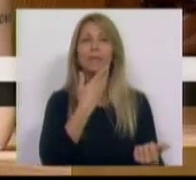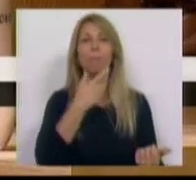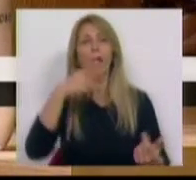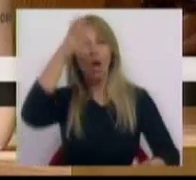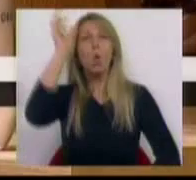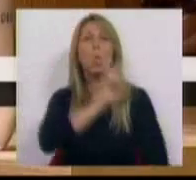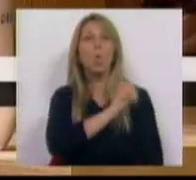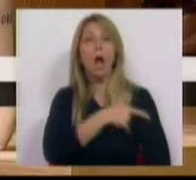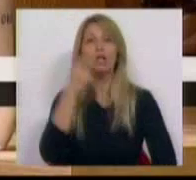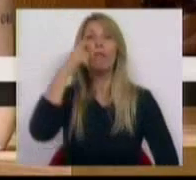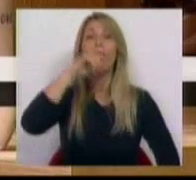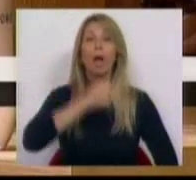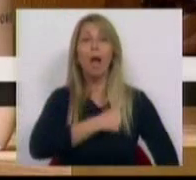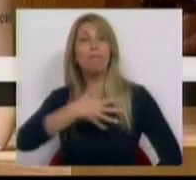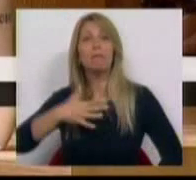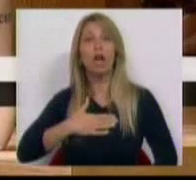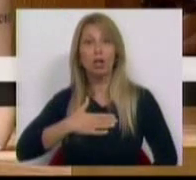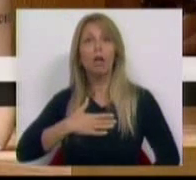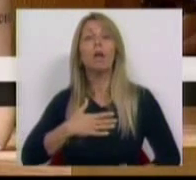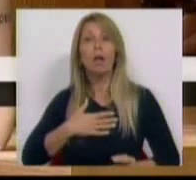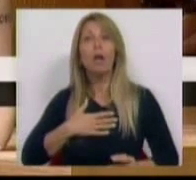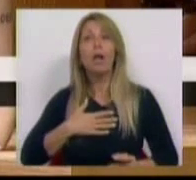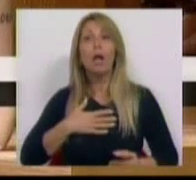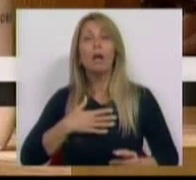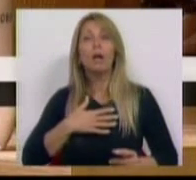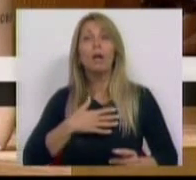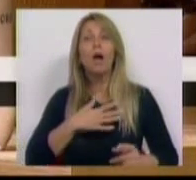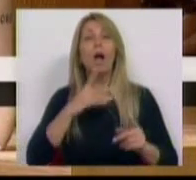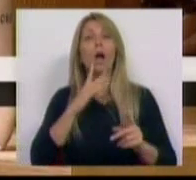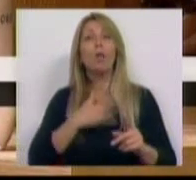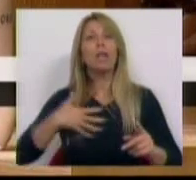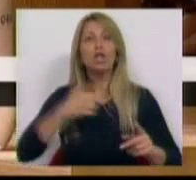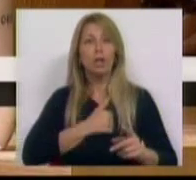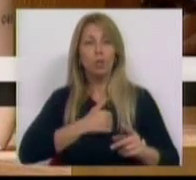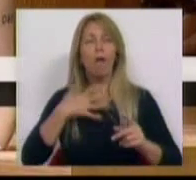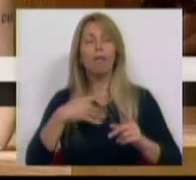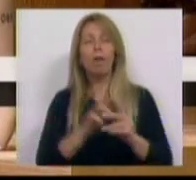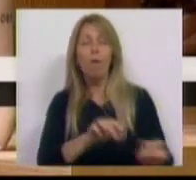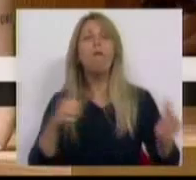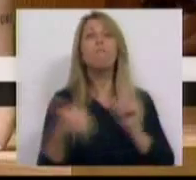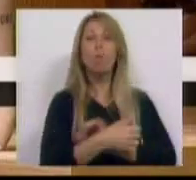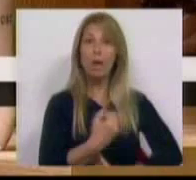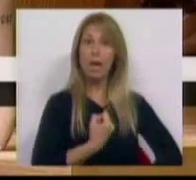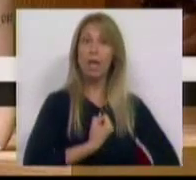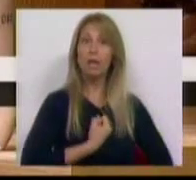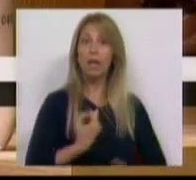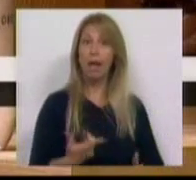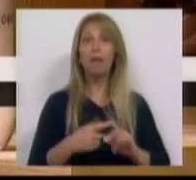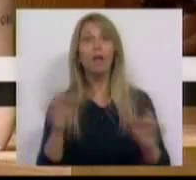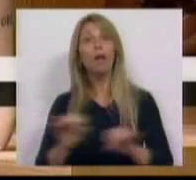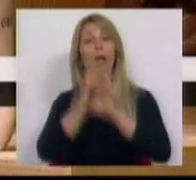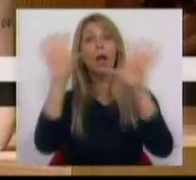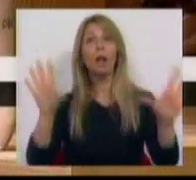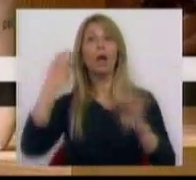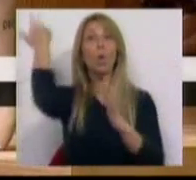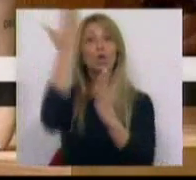transexuais, pela mudança transversal de mentalidades e pela correspondência clara entre constituição, lei